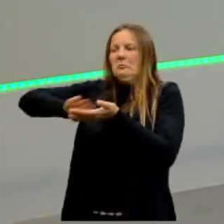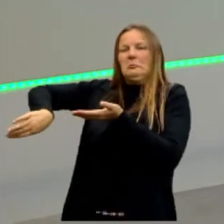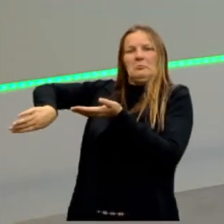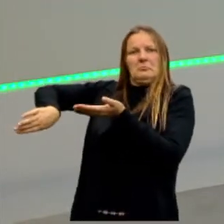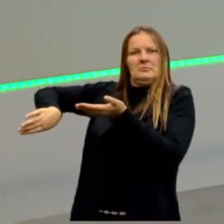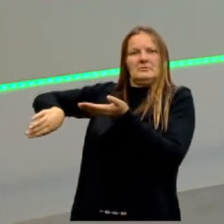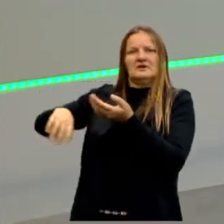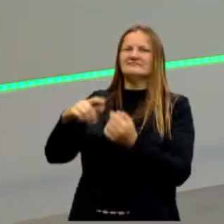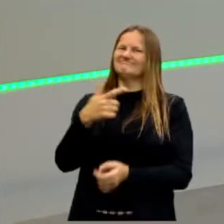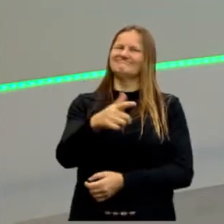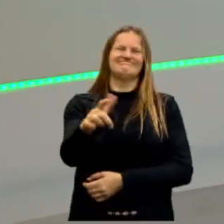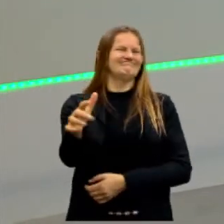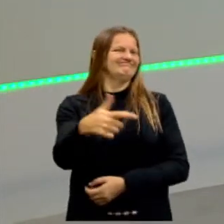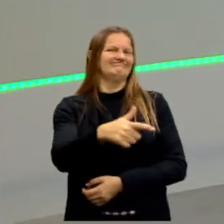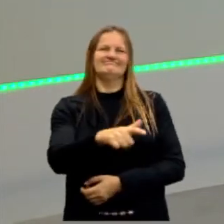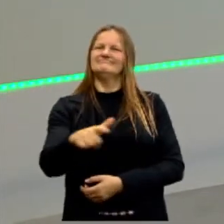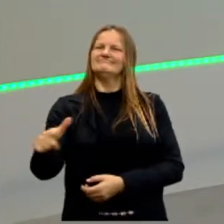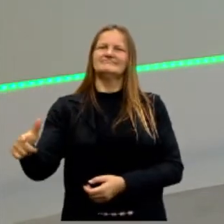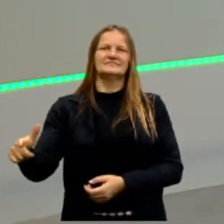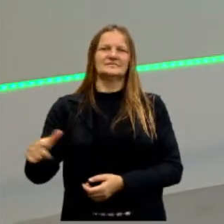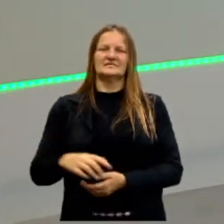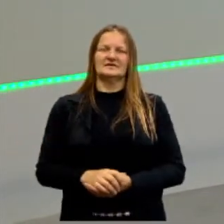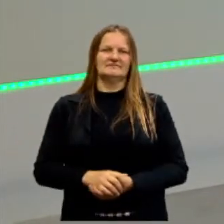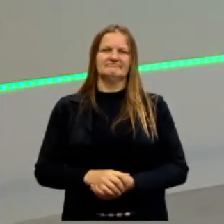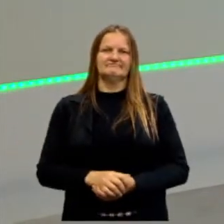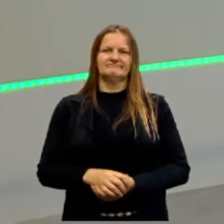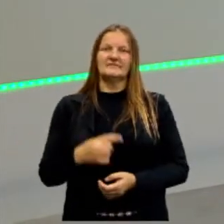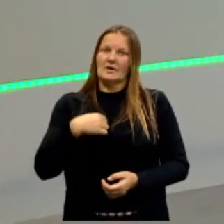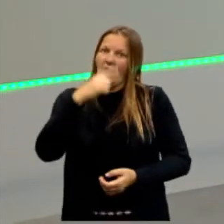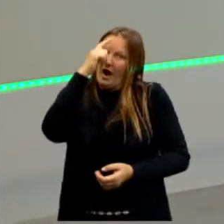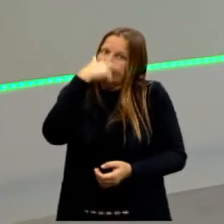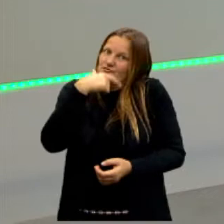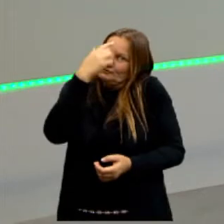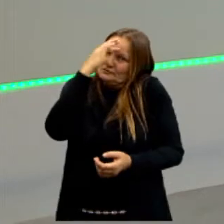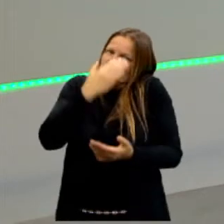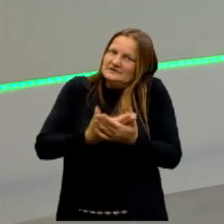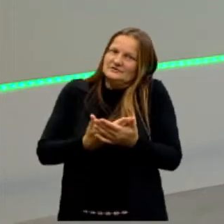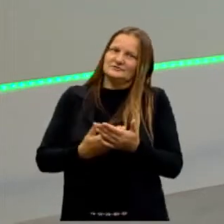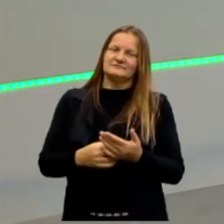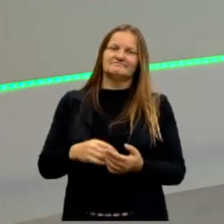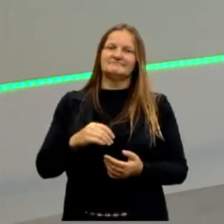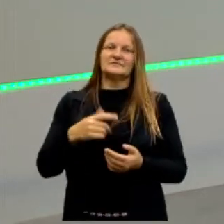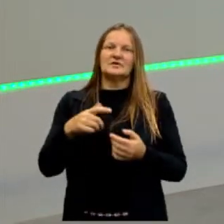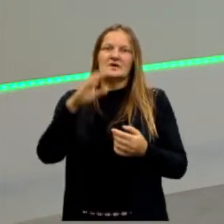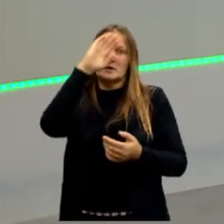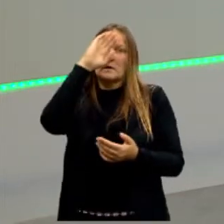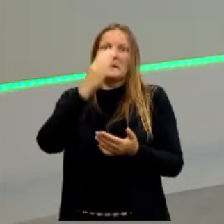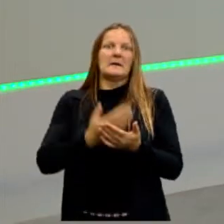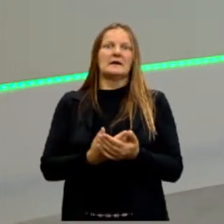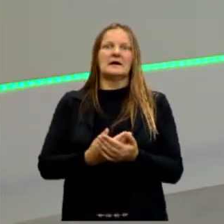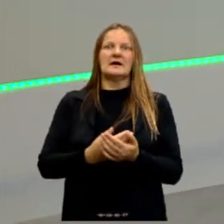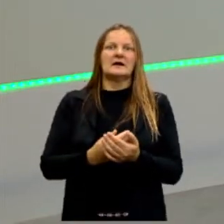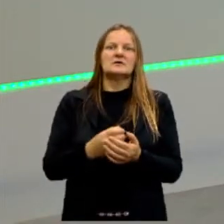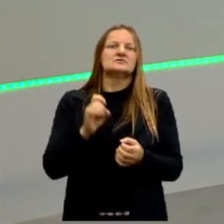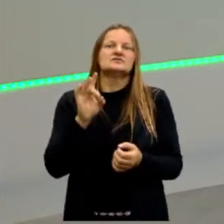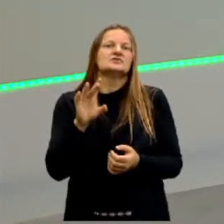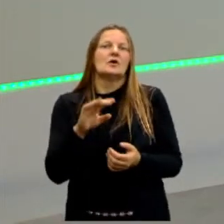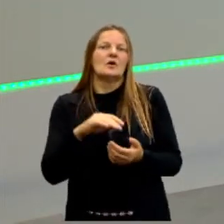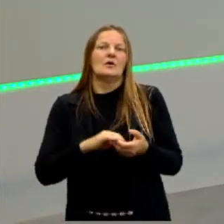Não. Acredito eu que não. Isso não é, não se trata de uma crença de acreditar.